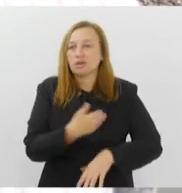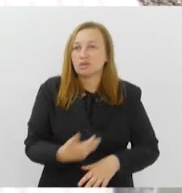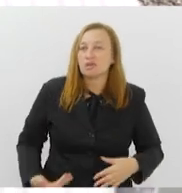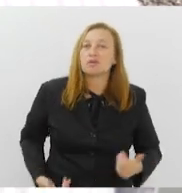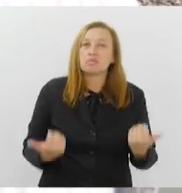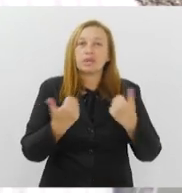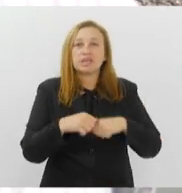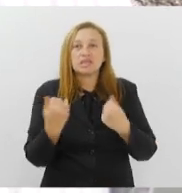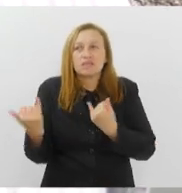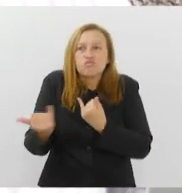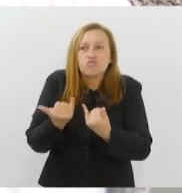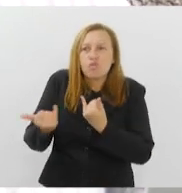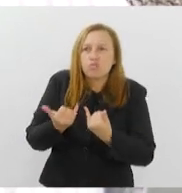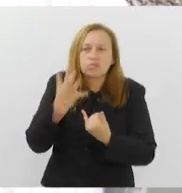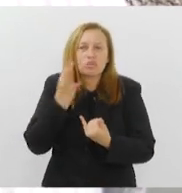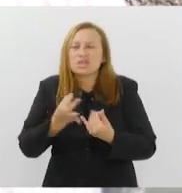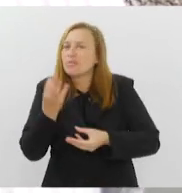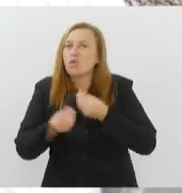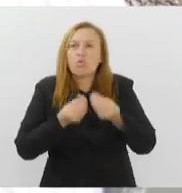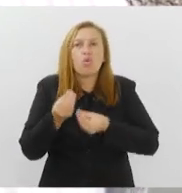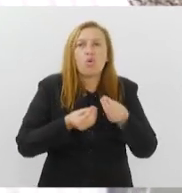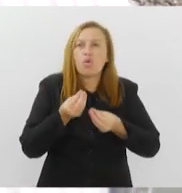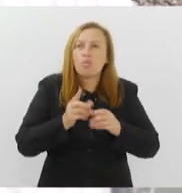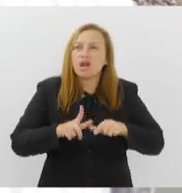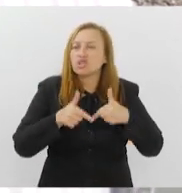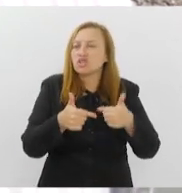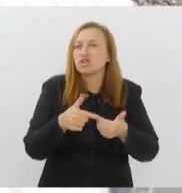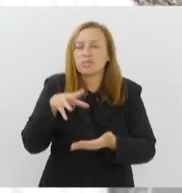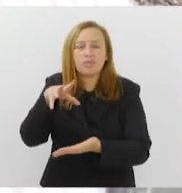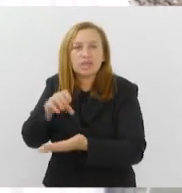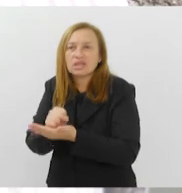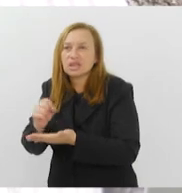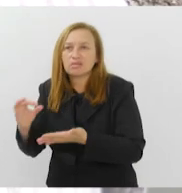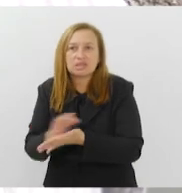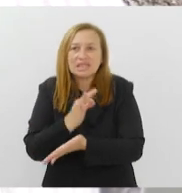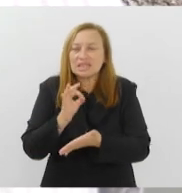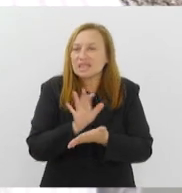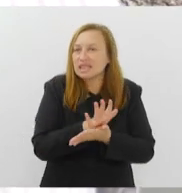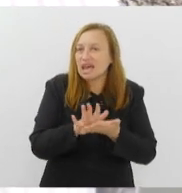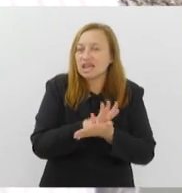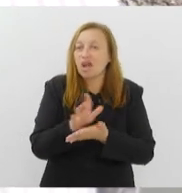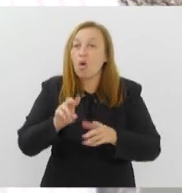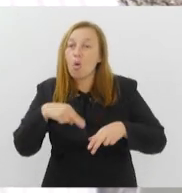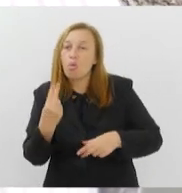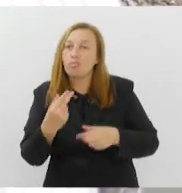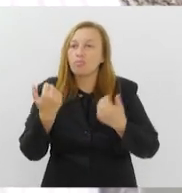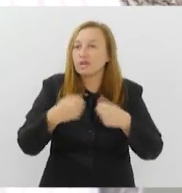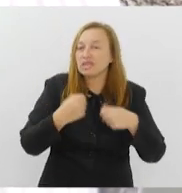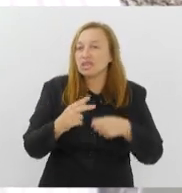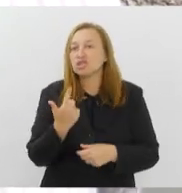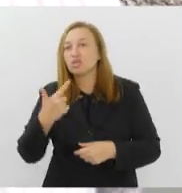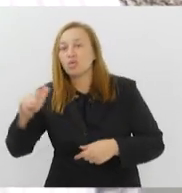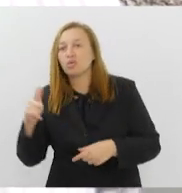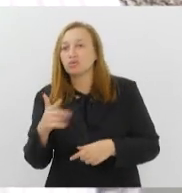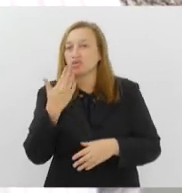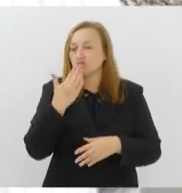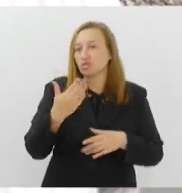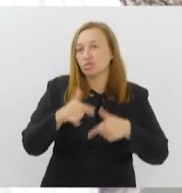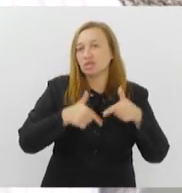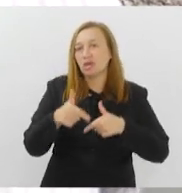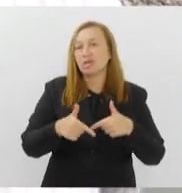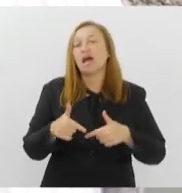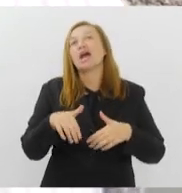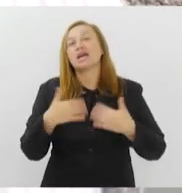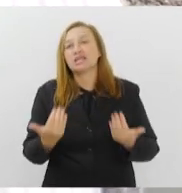informação, que não sabem muito como devem proceder para a matrícula, ou que precisam de outros serviços, por exemplo, no campo da